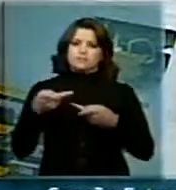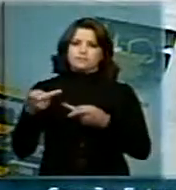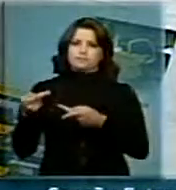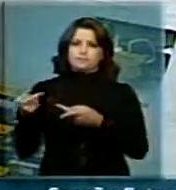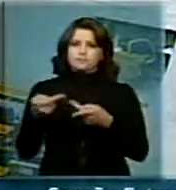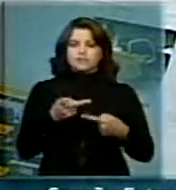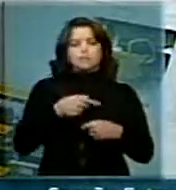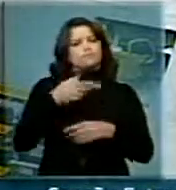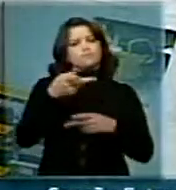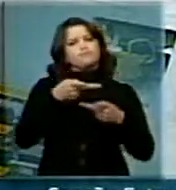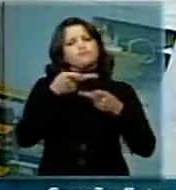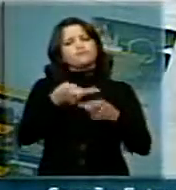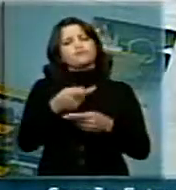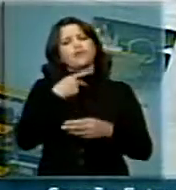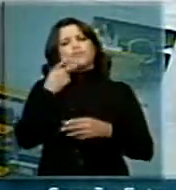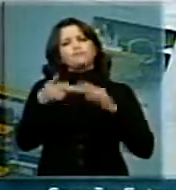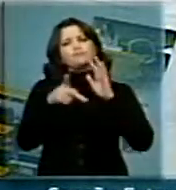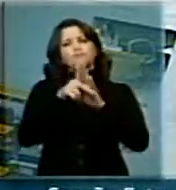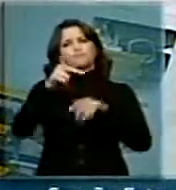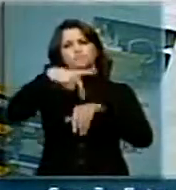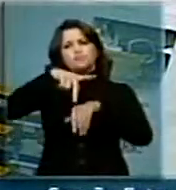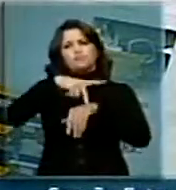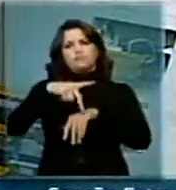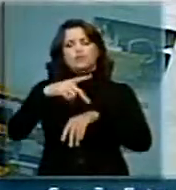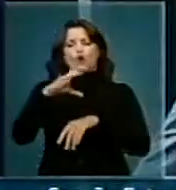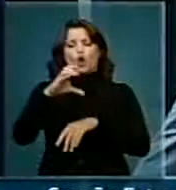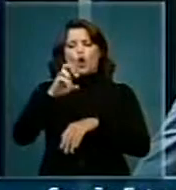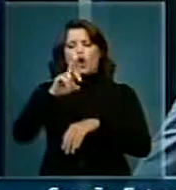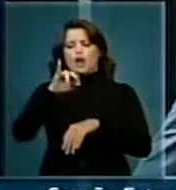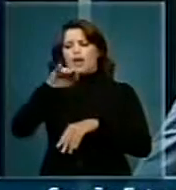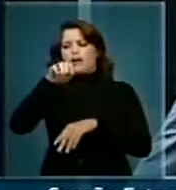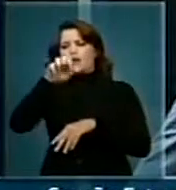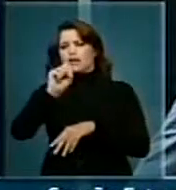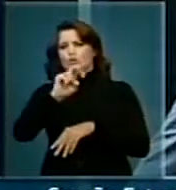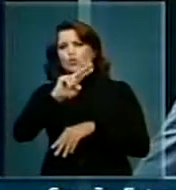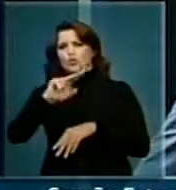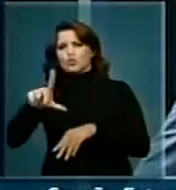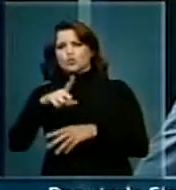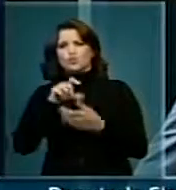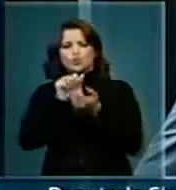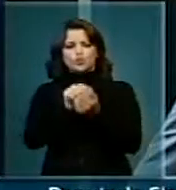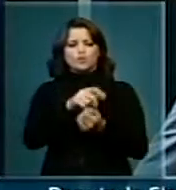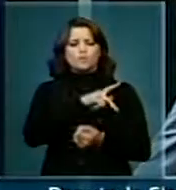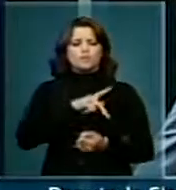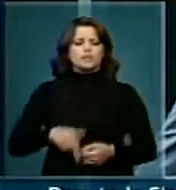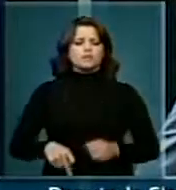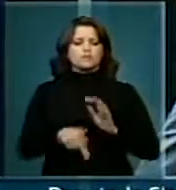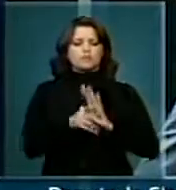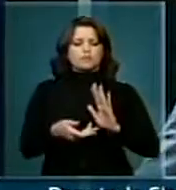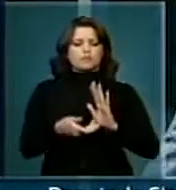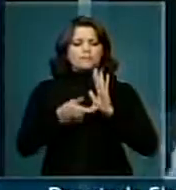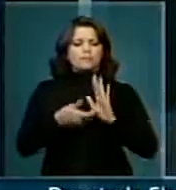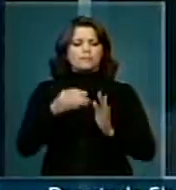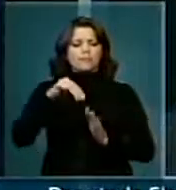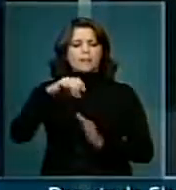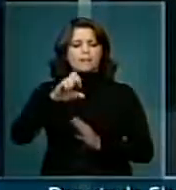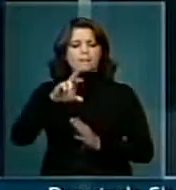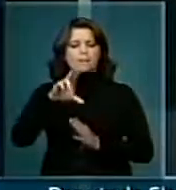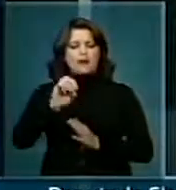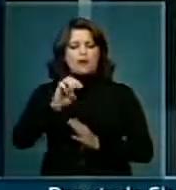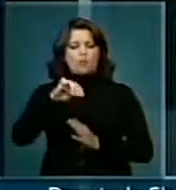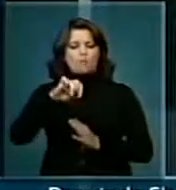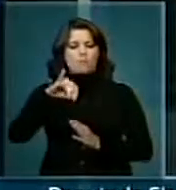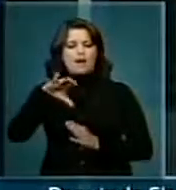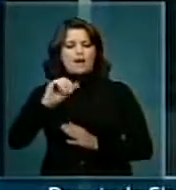que nós fizemos ao país da Coreia do Sul, juntamente com o presidente da Câmara, o deputado Marco Maia, o